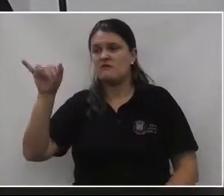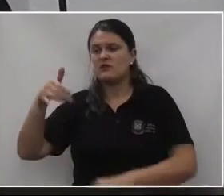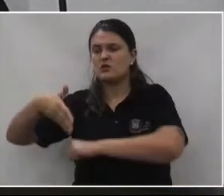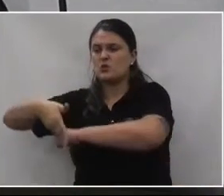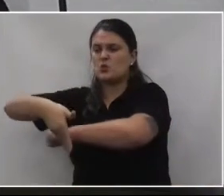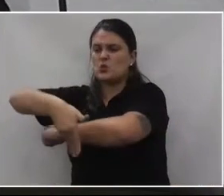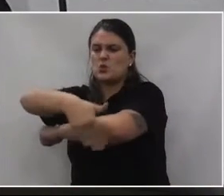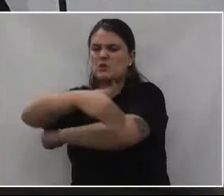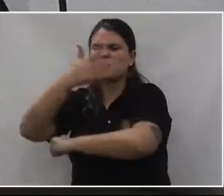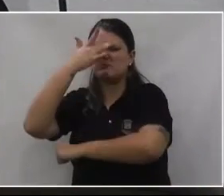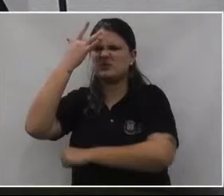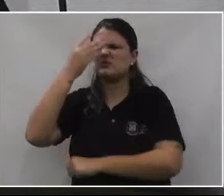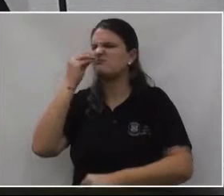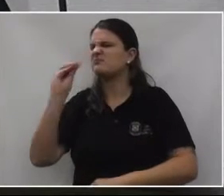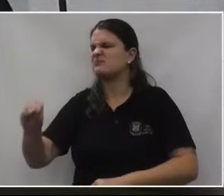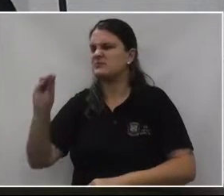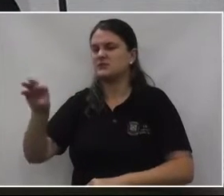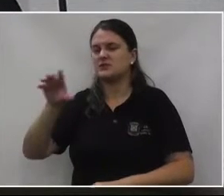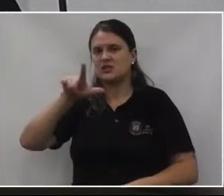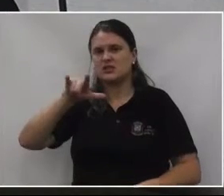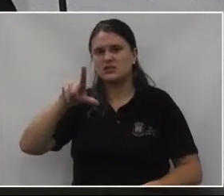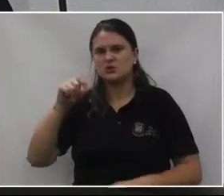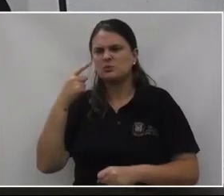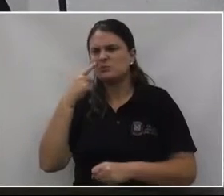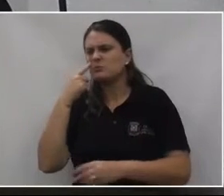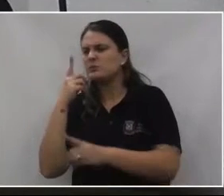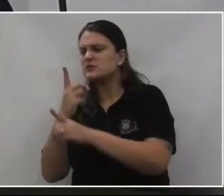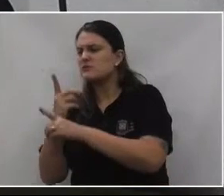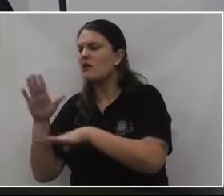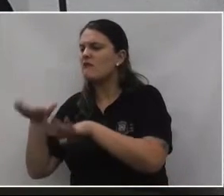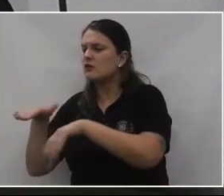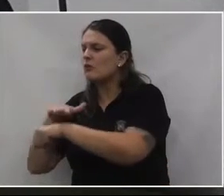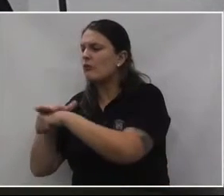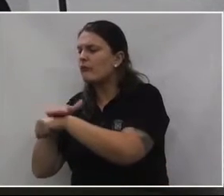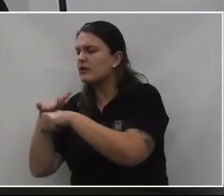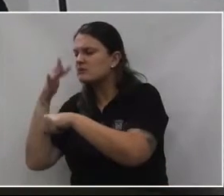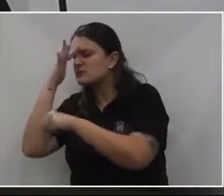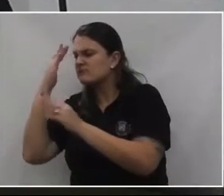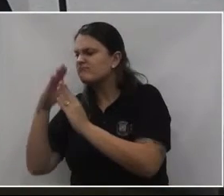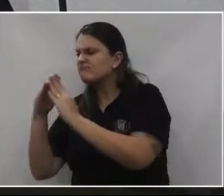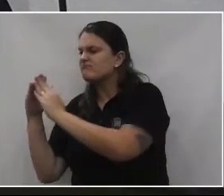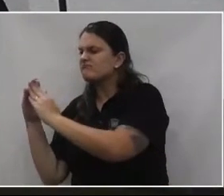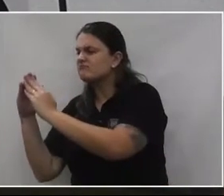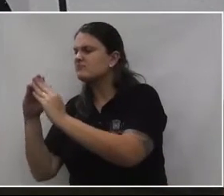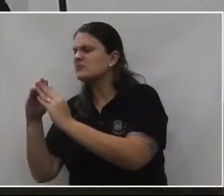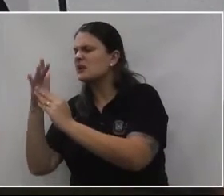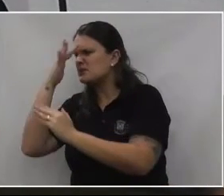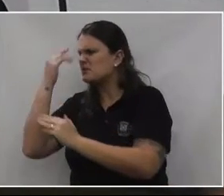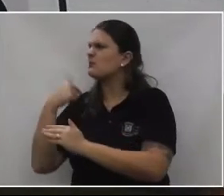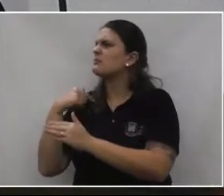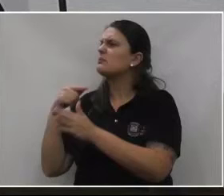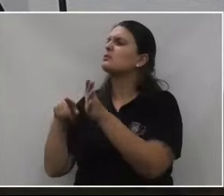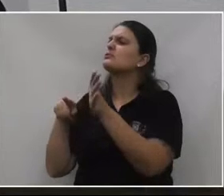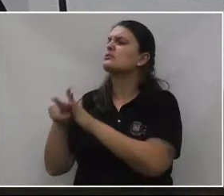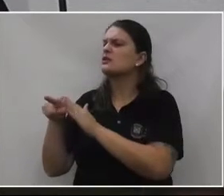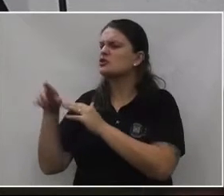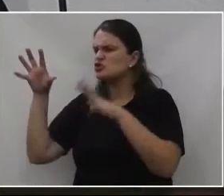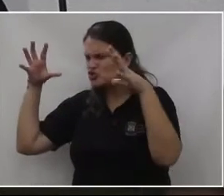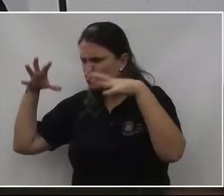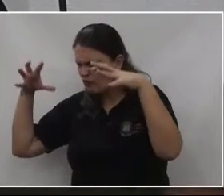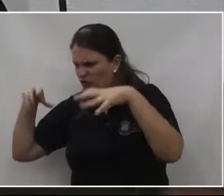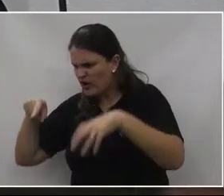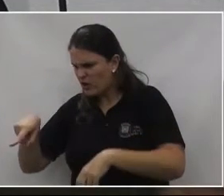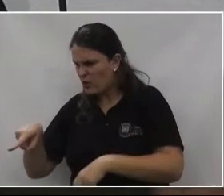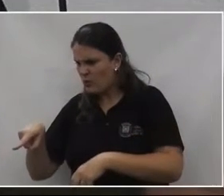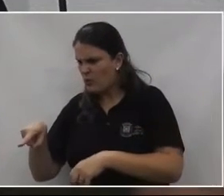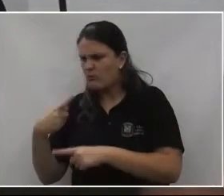pessoal está jogando lixo cada vez mais, a gente vai lá, a gente conversa com o vizinho, até o dia que a vizinha me indagou, eu perguntei para ela, choveu isso aqui?